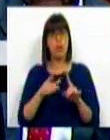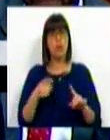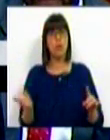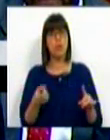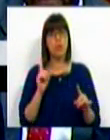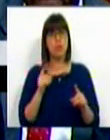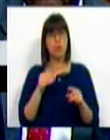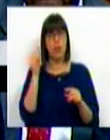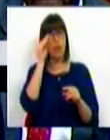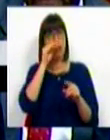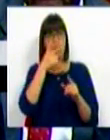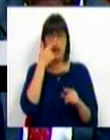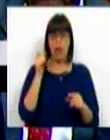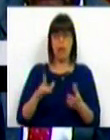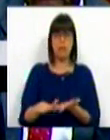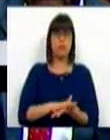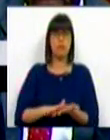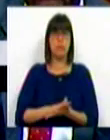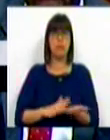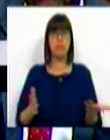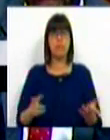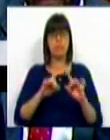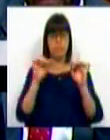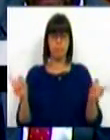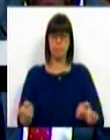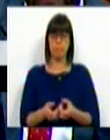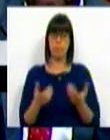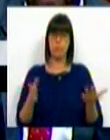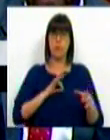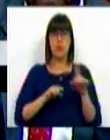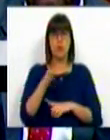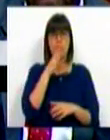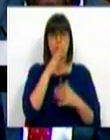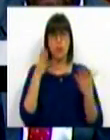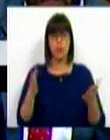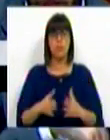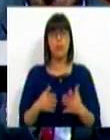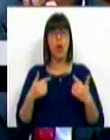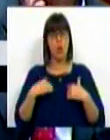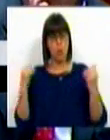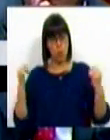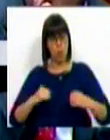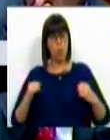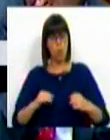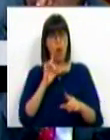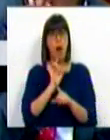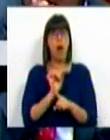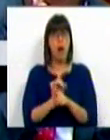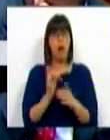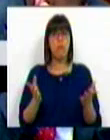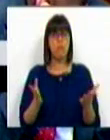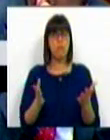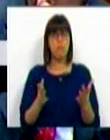seja uma terra de abandono. Sinteticamente, Srs. Deputados, eu estou de acordo com aquilo que é